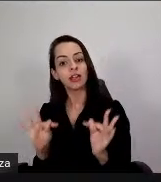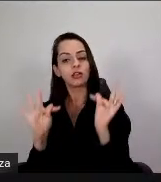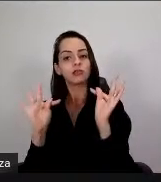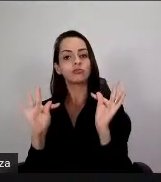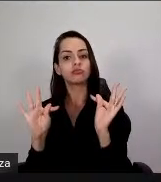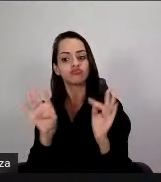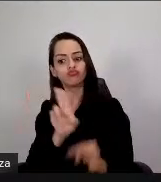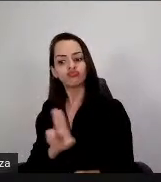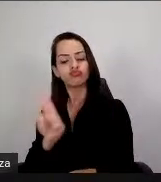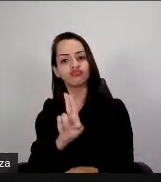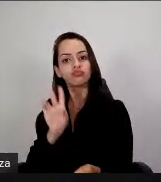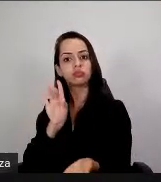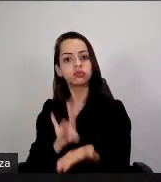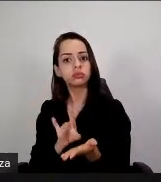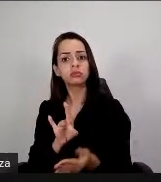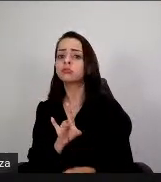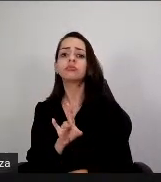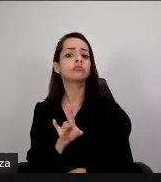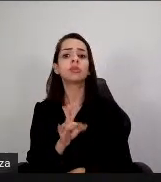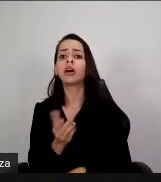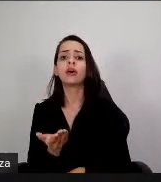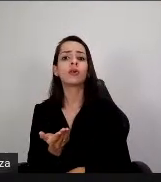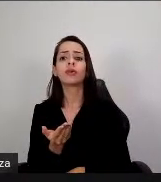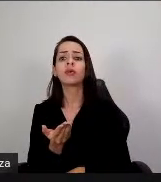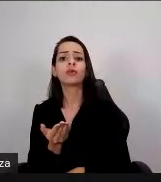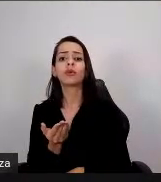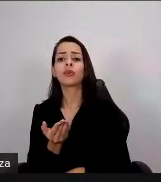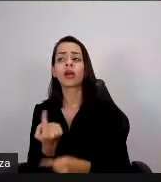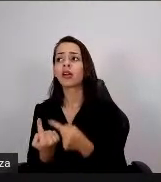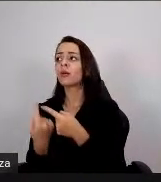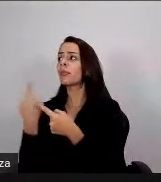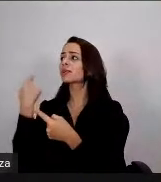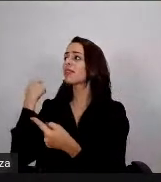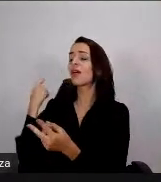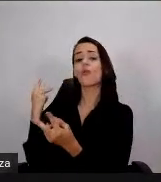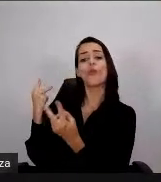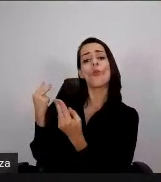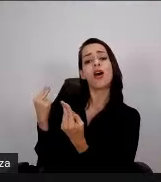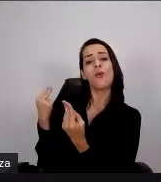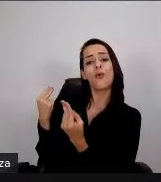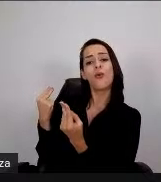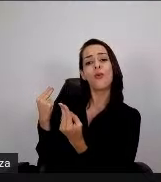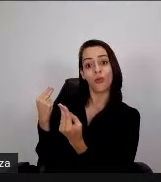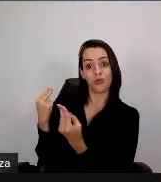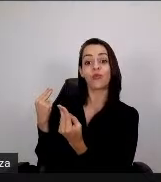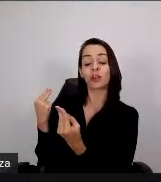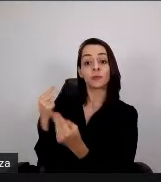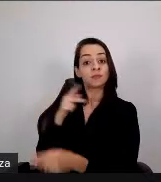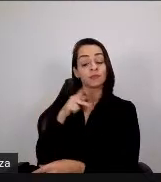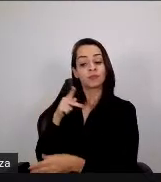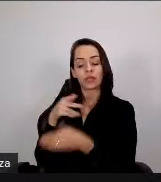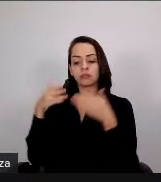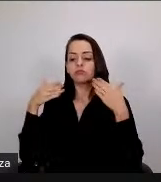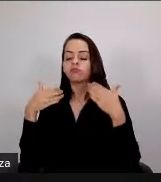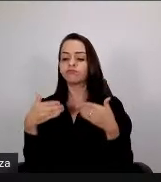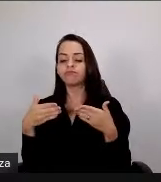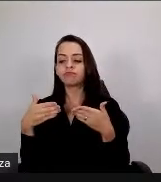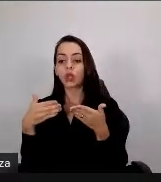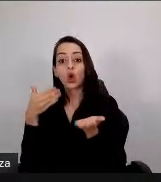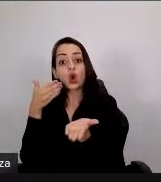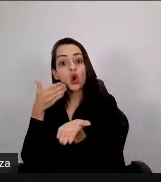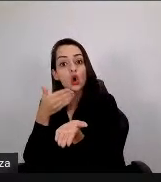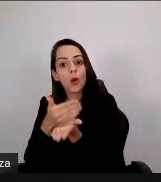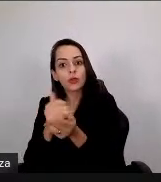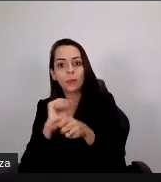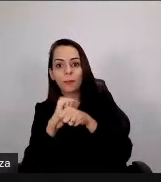mundo analógico, viviam de forma analógica em um mundo digital, e essas pessoas com a chegada dessa pandemia se viram